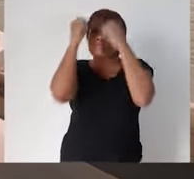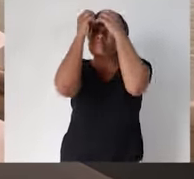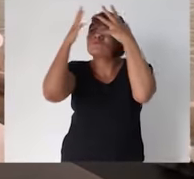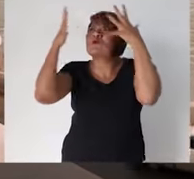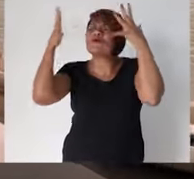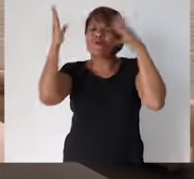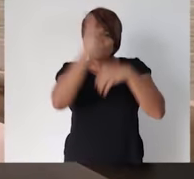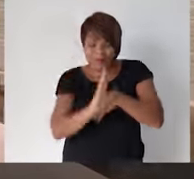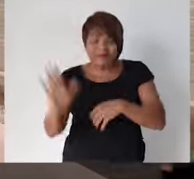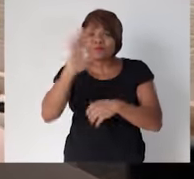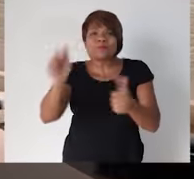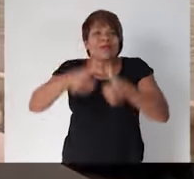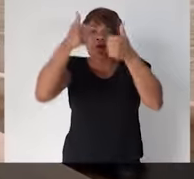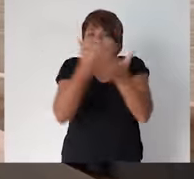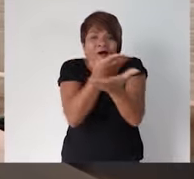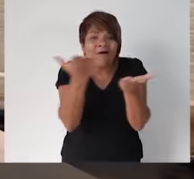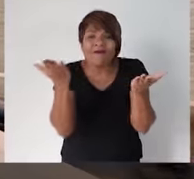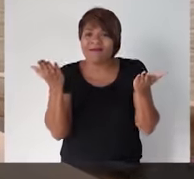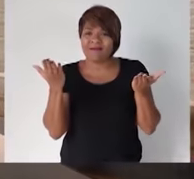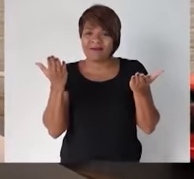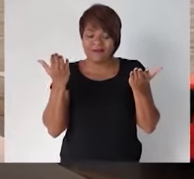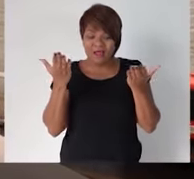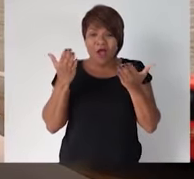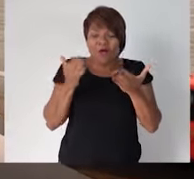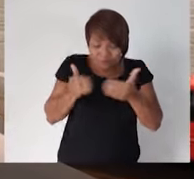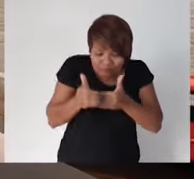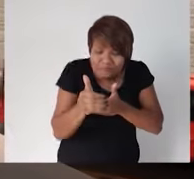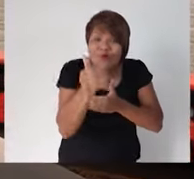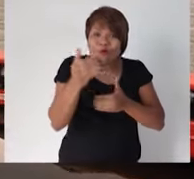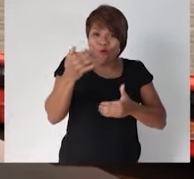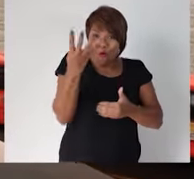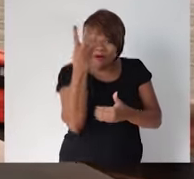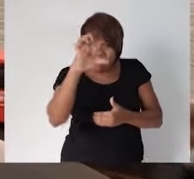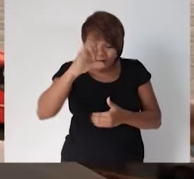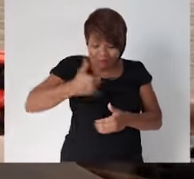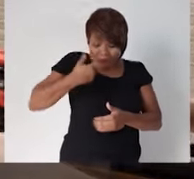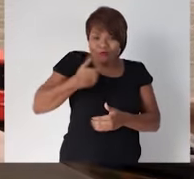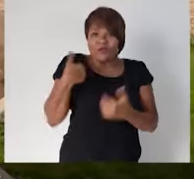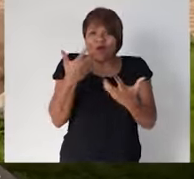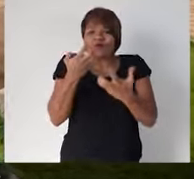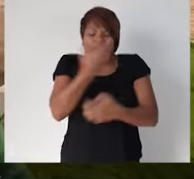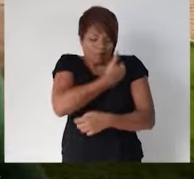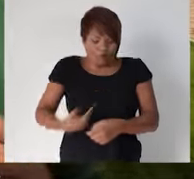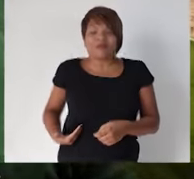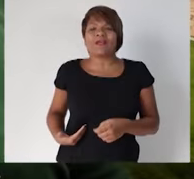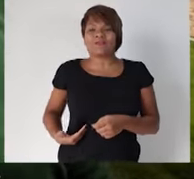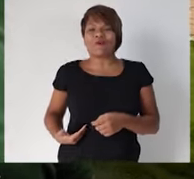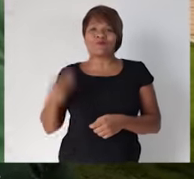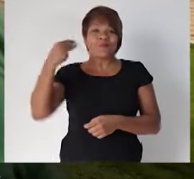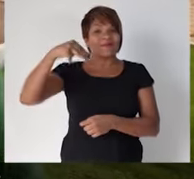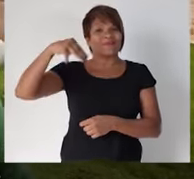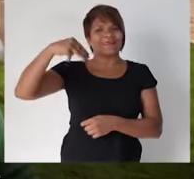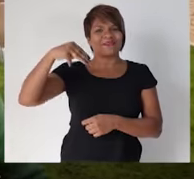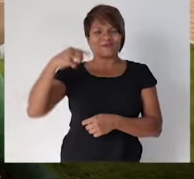eu sonho com o Brasil melhor pra todos. E quando eu tiver 49 anos, eu quero ser governador do Maranhão. Meu nome é